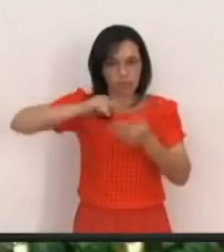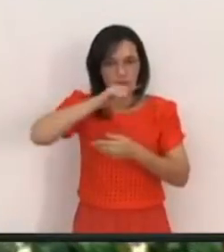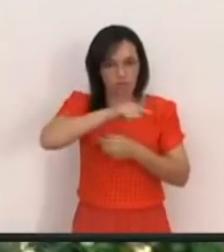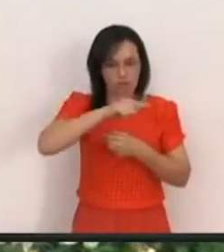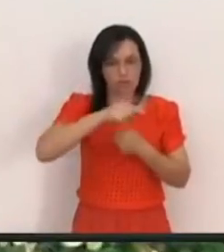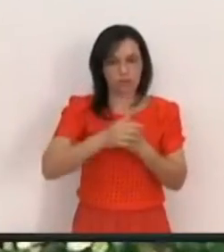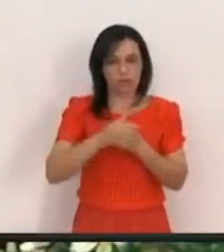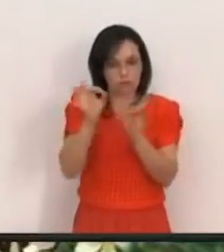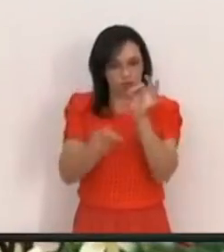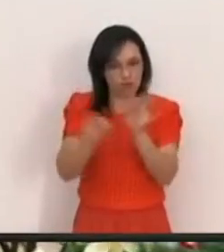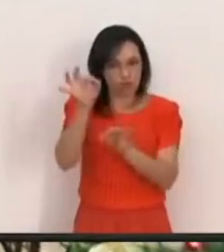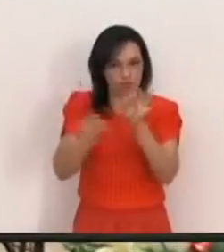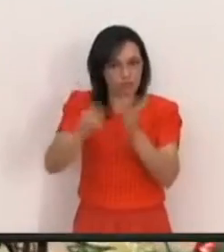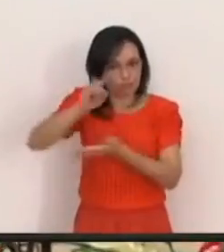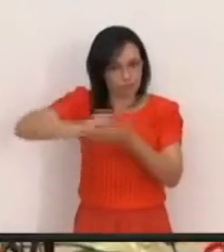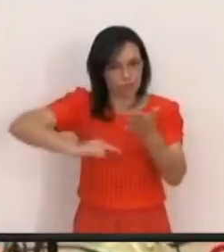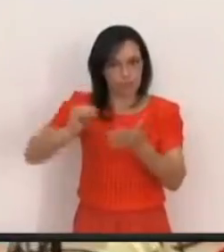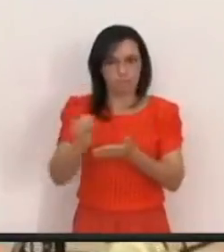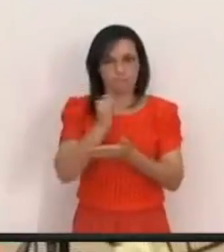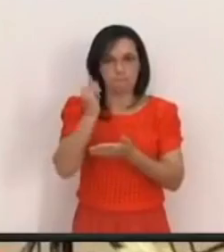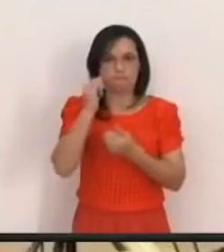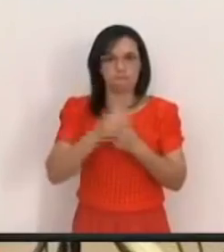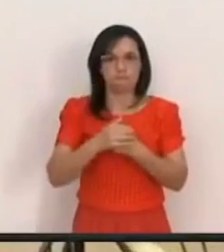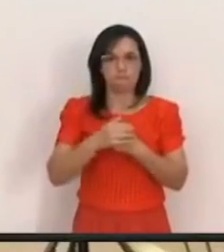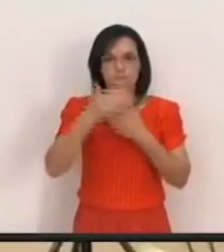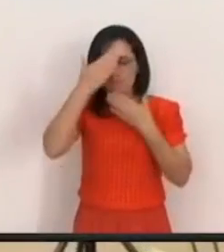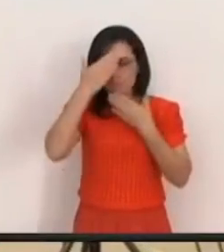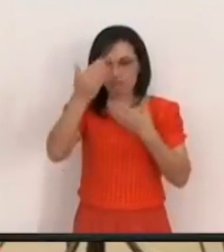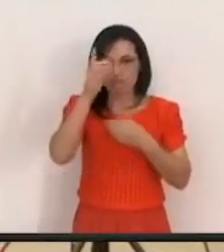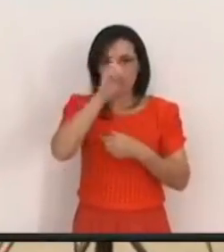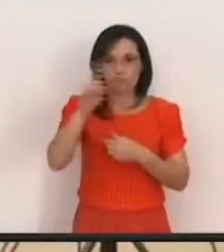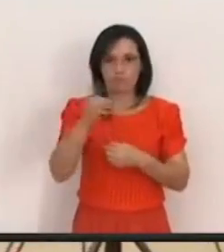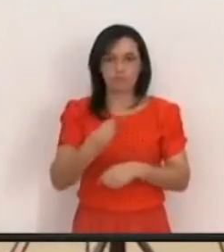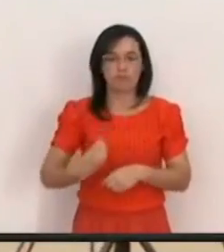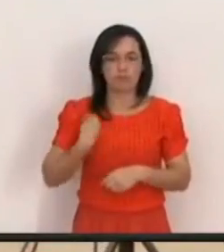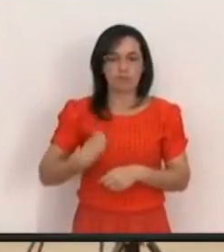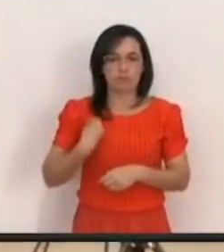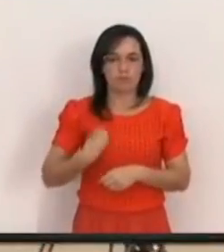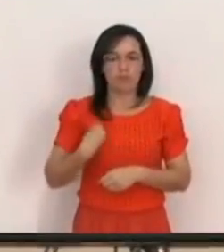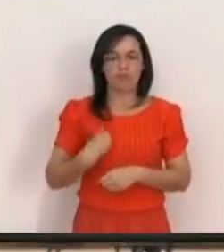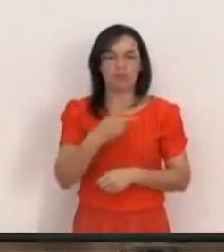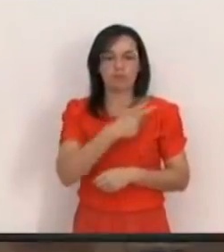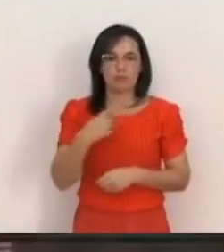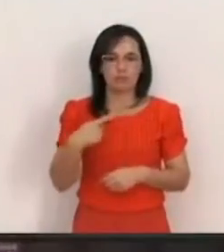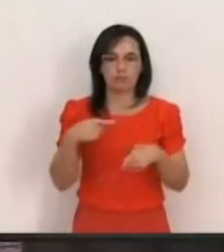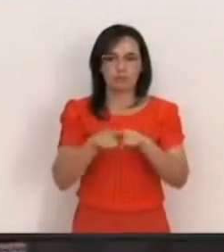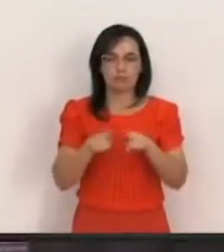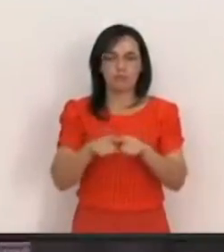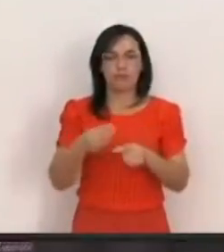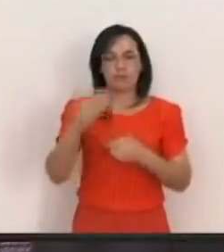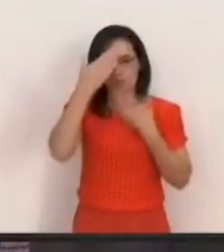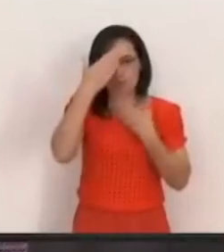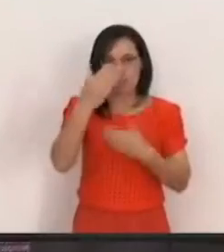Nós agradecemos A Deus Pela presença Dos pastores Agradecemos Pelos diáconos Agradecemos Pela igreja